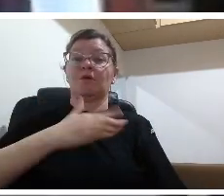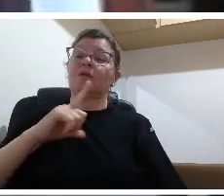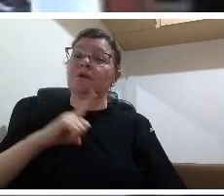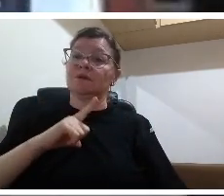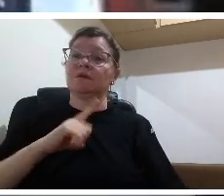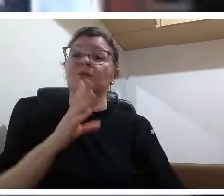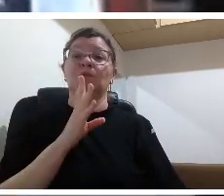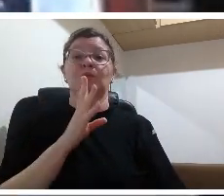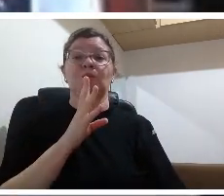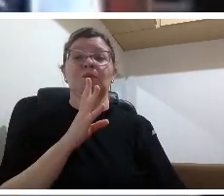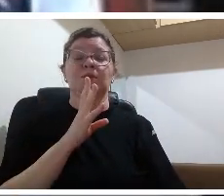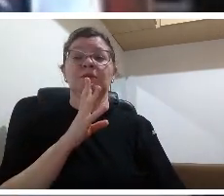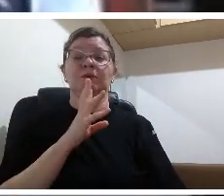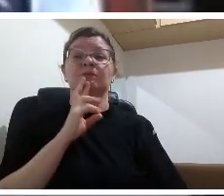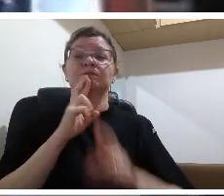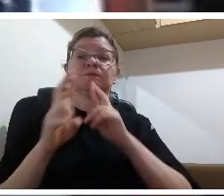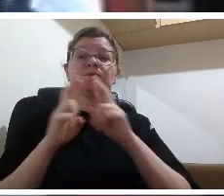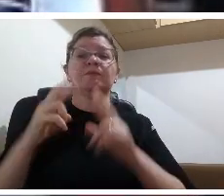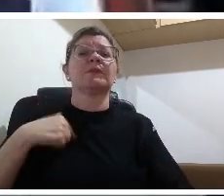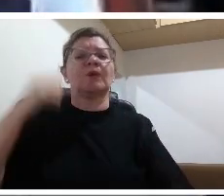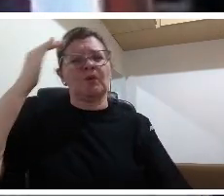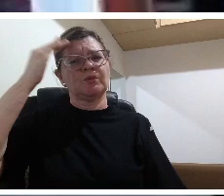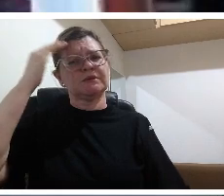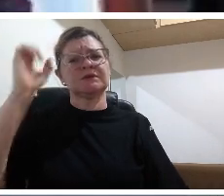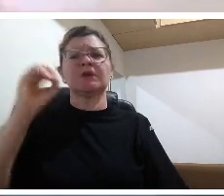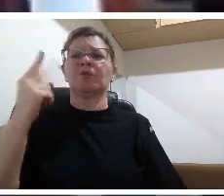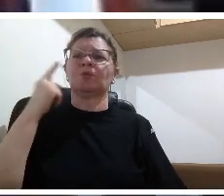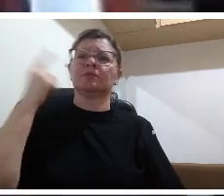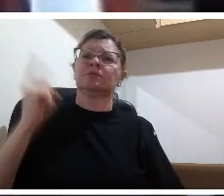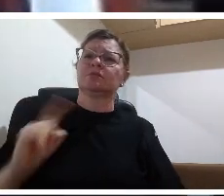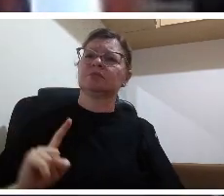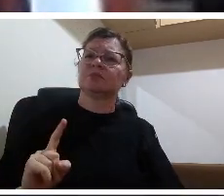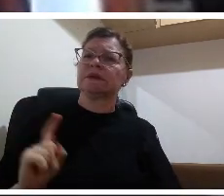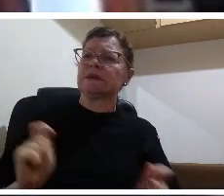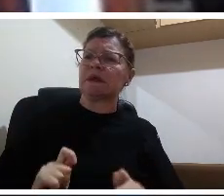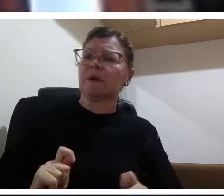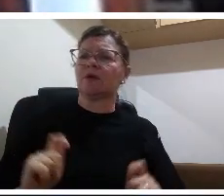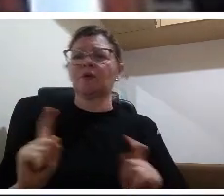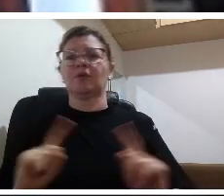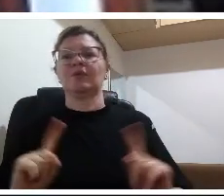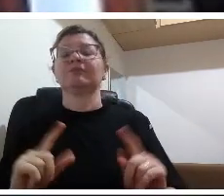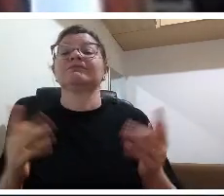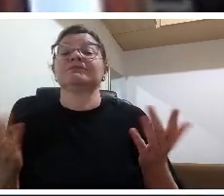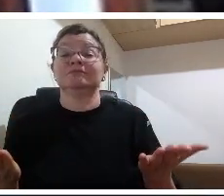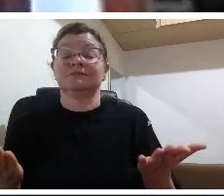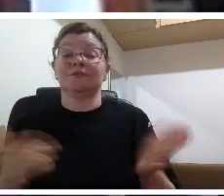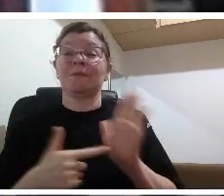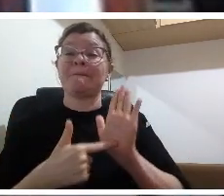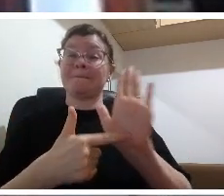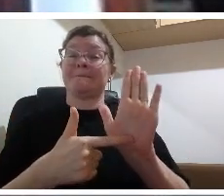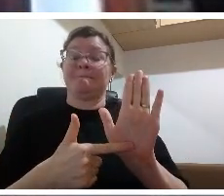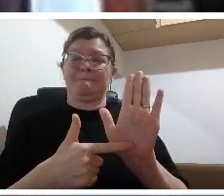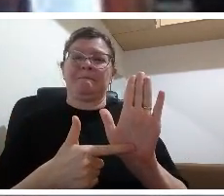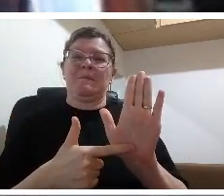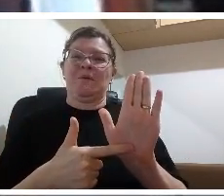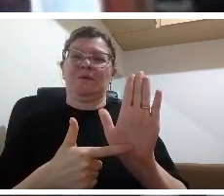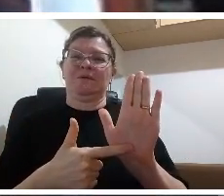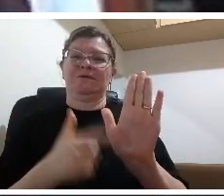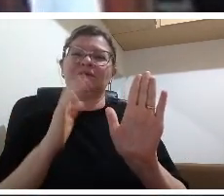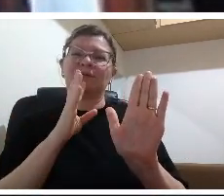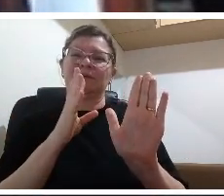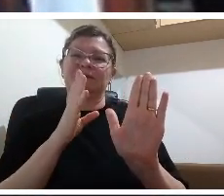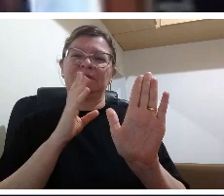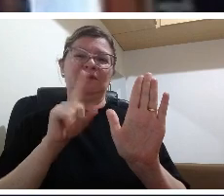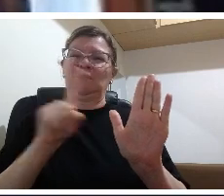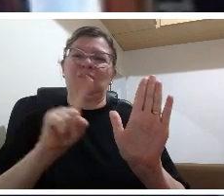explicitação daquilo que eu sei professor eu sei isso aqui eu sou capaz de dobrar você mostra você não está avaliando você está mostrando que